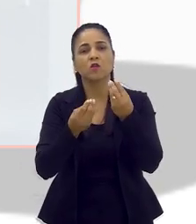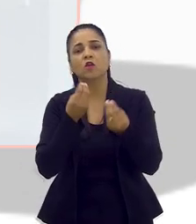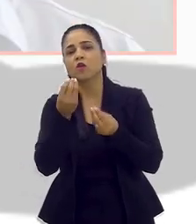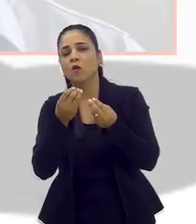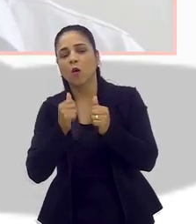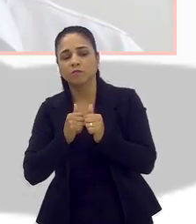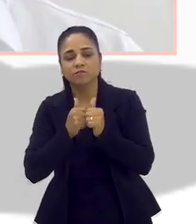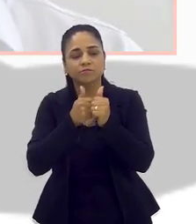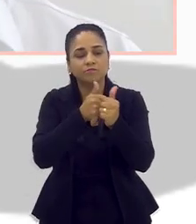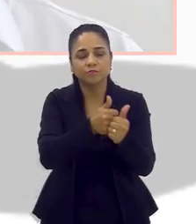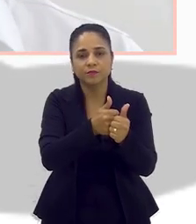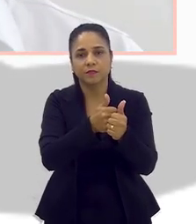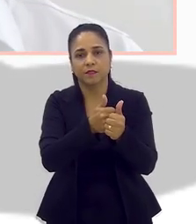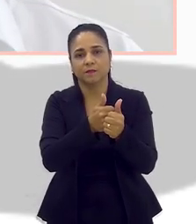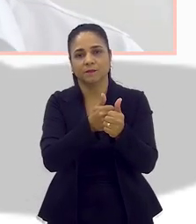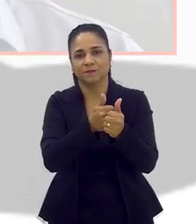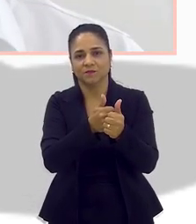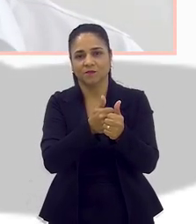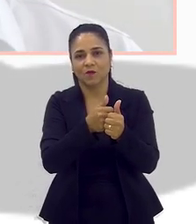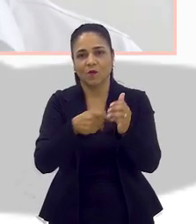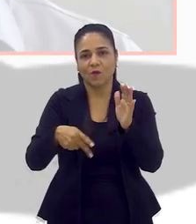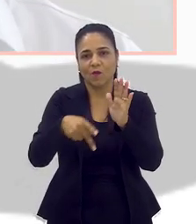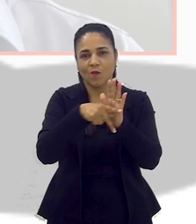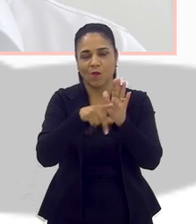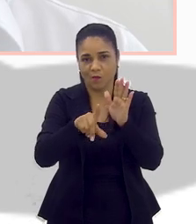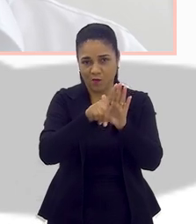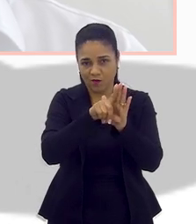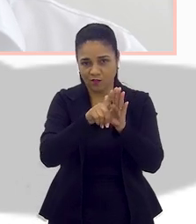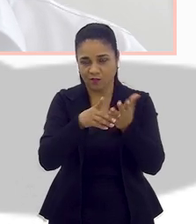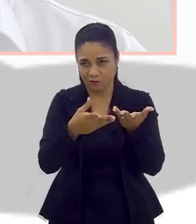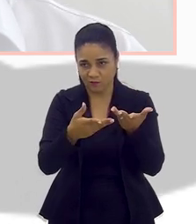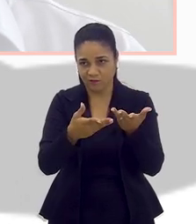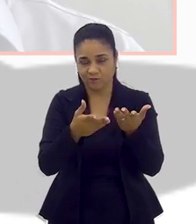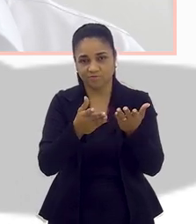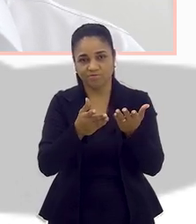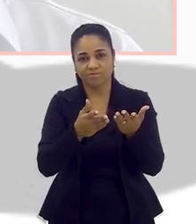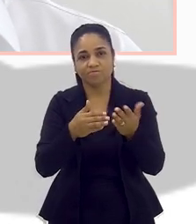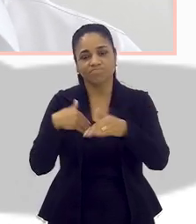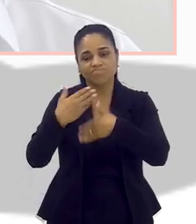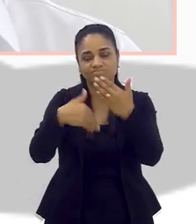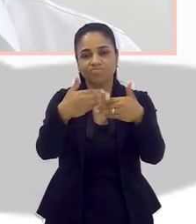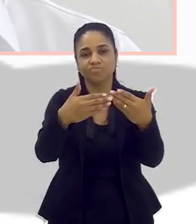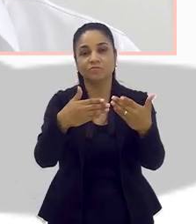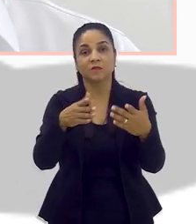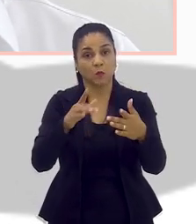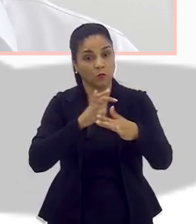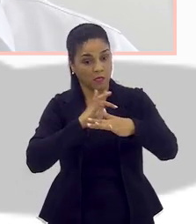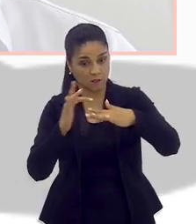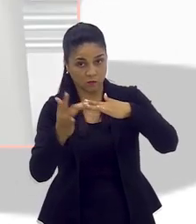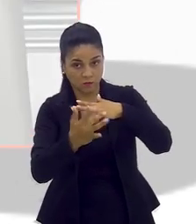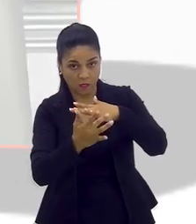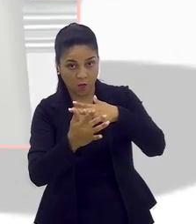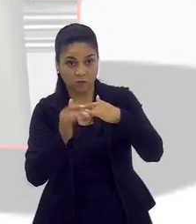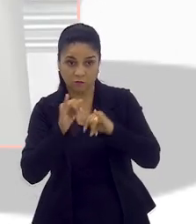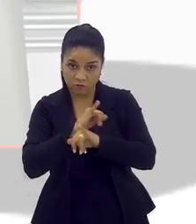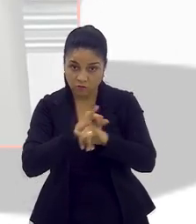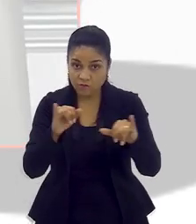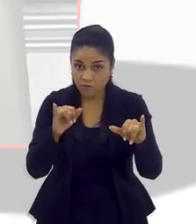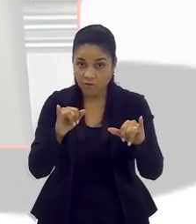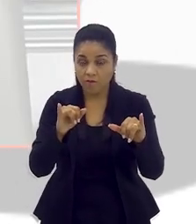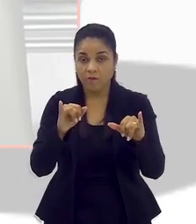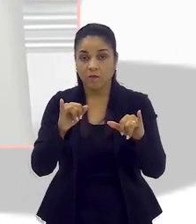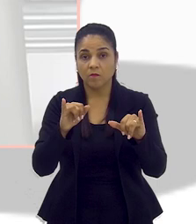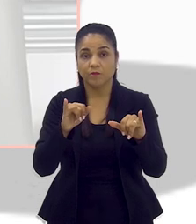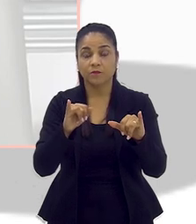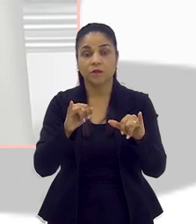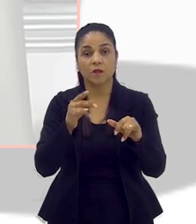aí das pessoas acompanharem essa tramitação? Então, na nossa rede social a gente fala, mas a gente fala só quando acontece. Se a